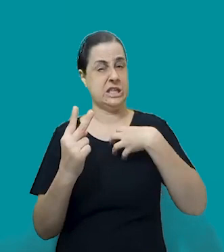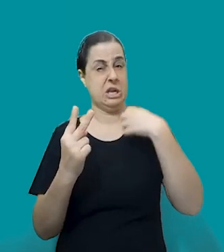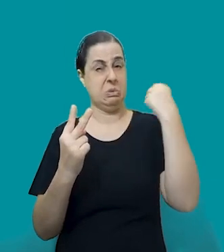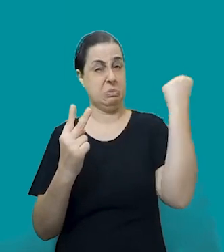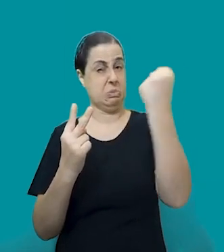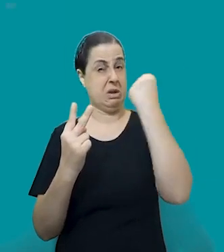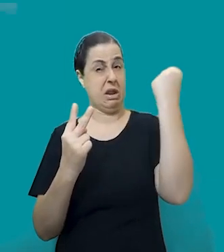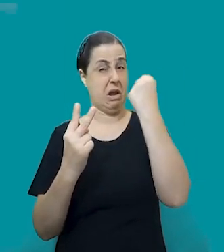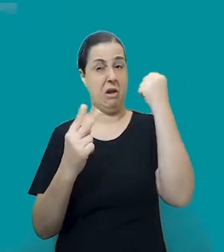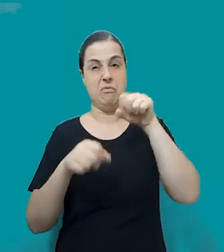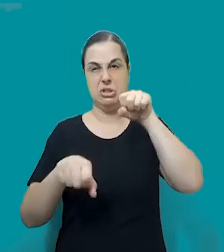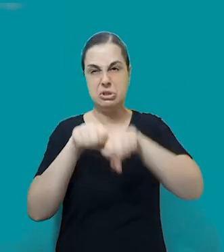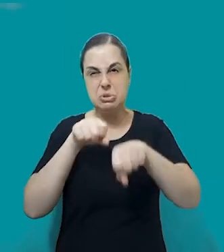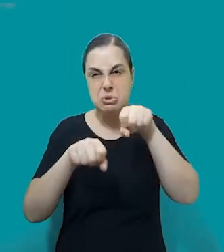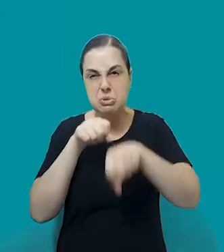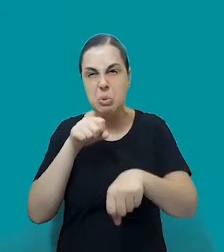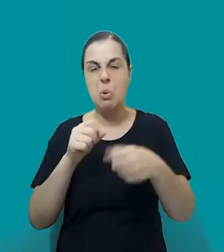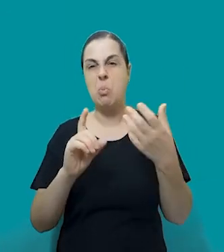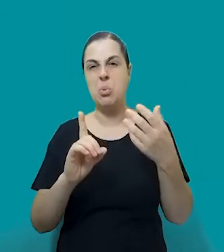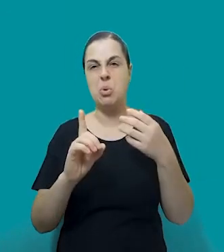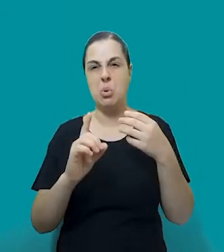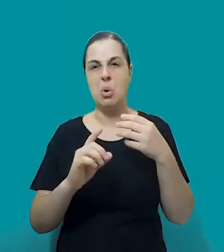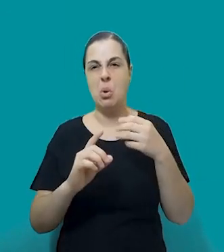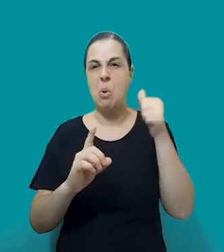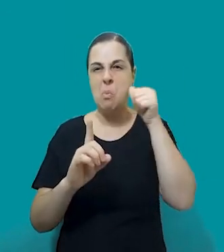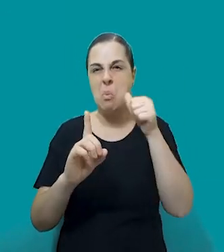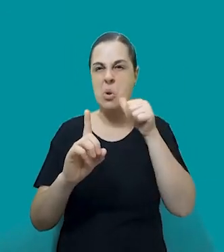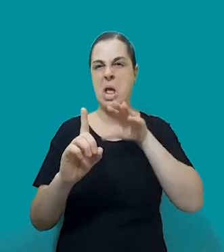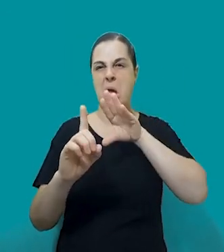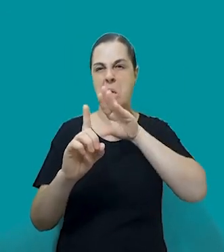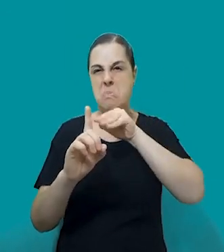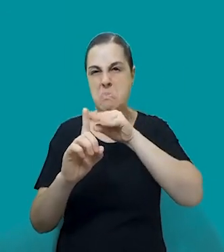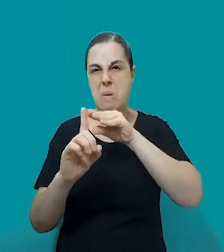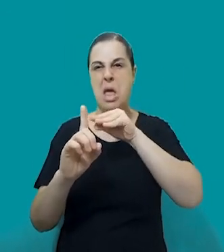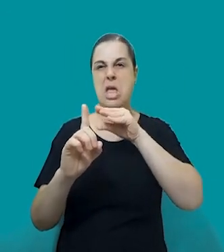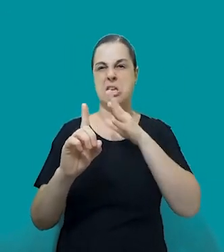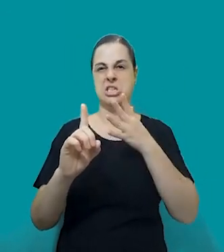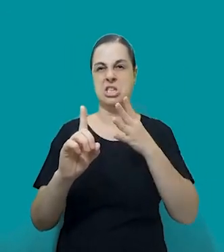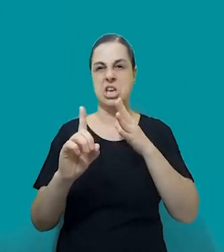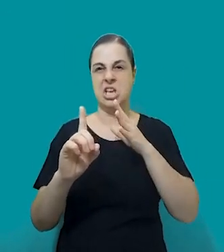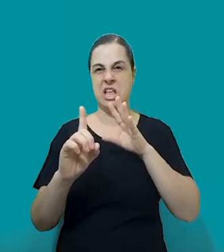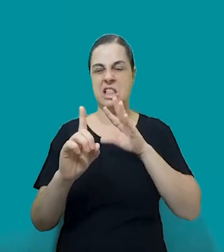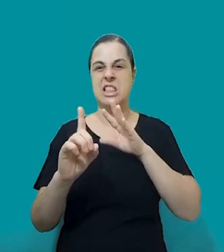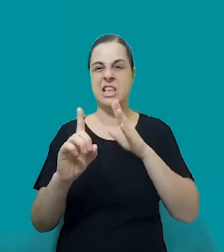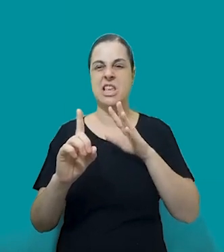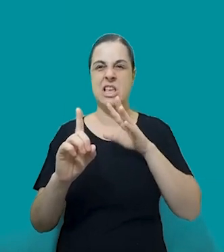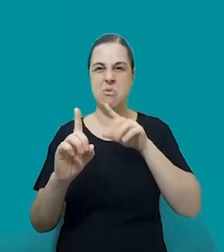estupro, enfim. Então, acho que esses contornos, eles se tornam um pouco,